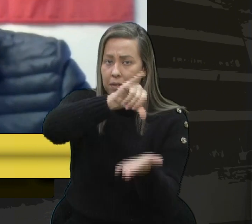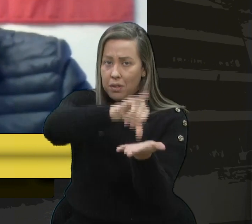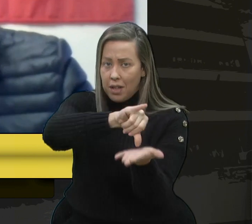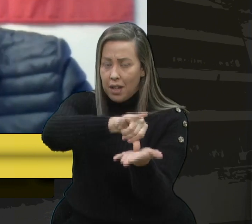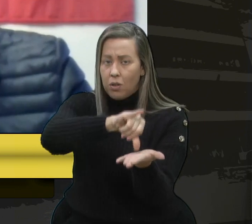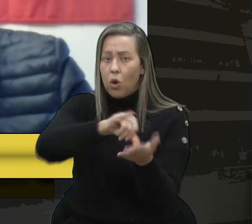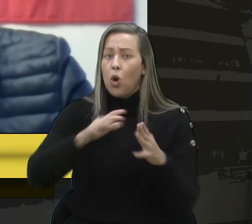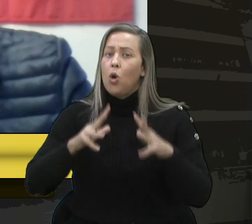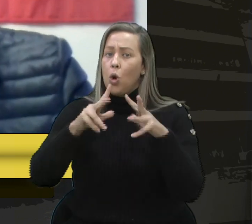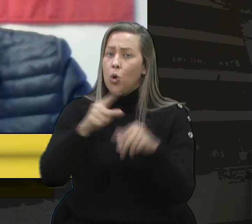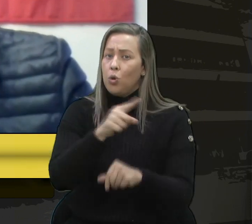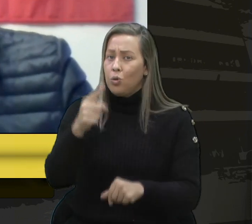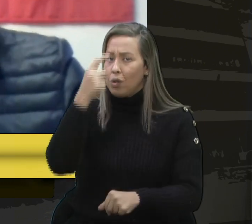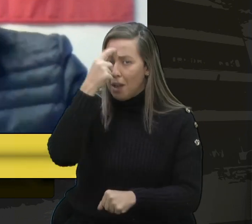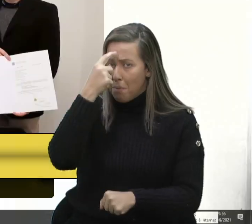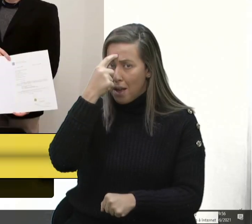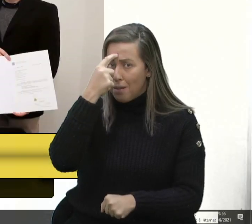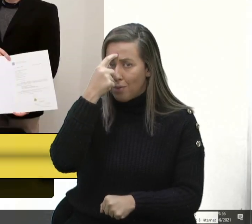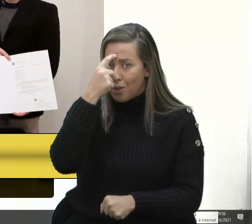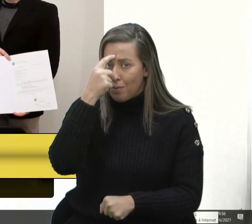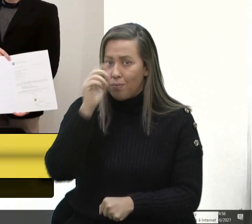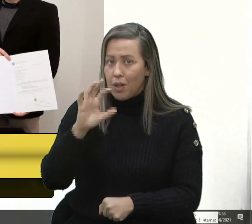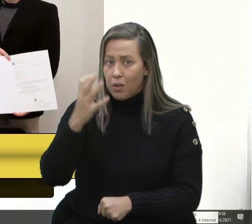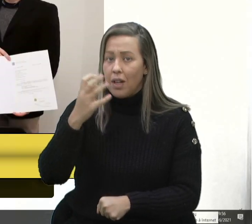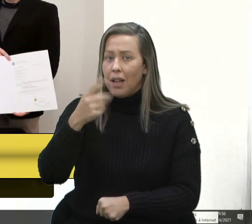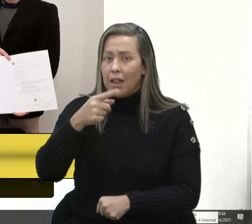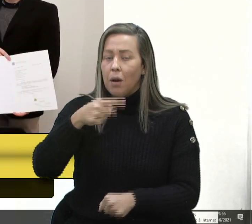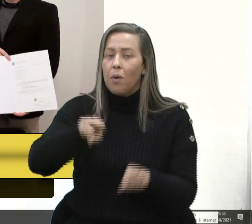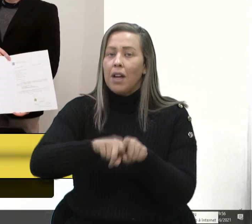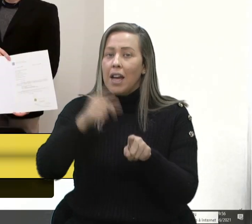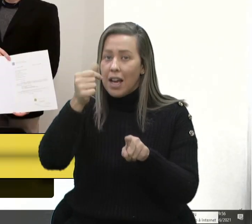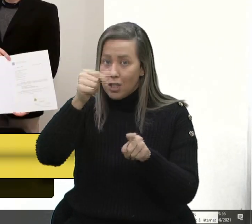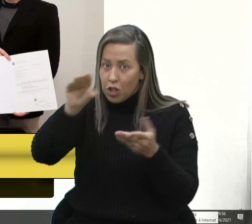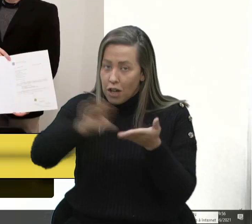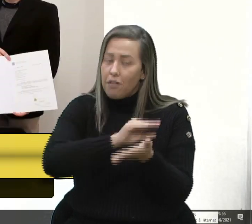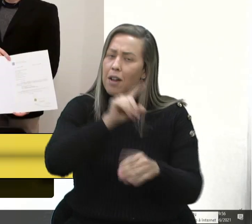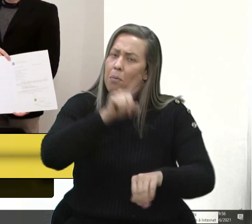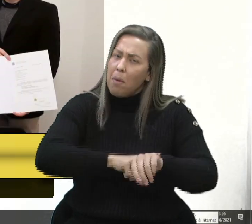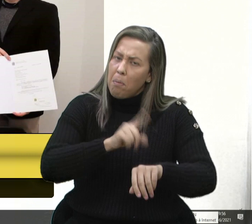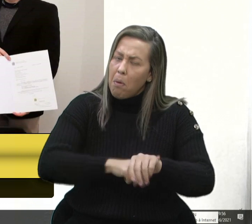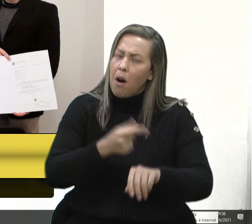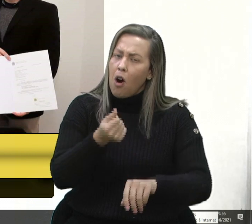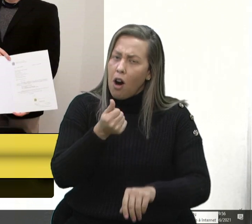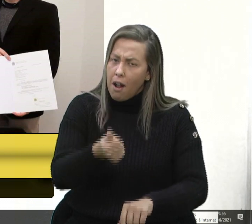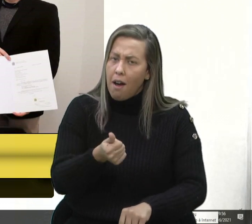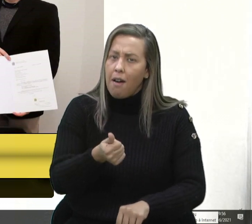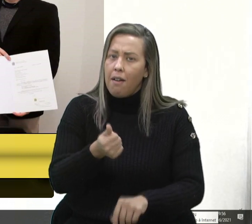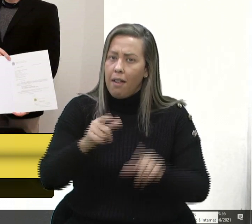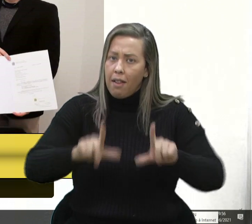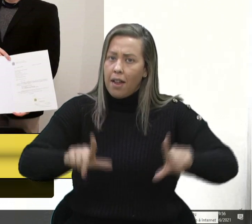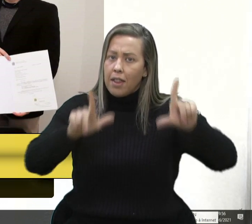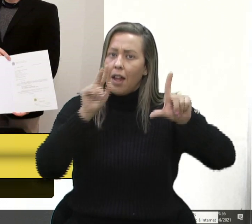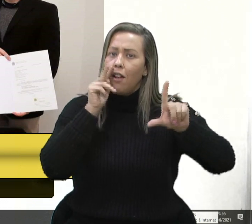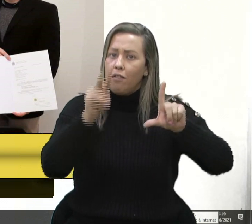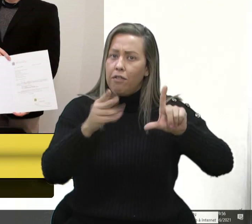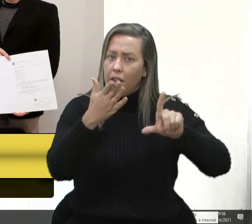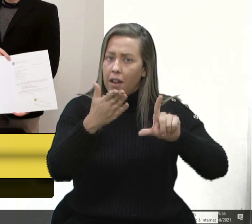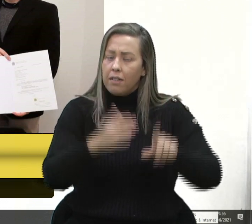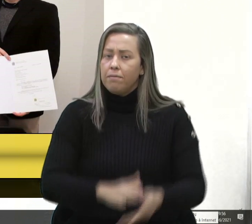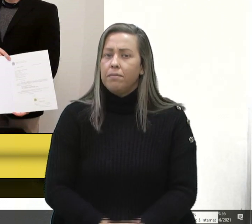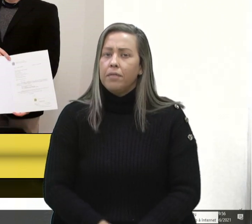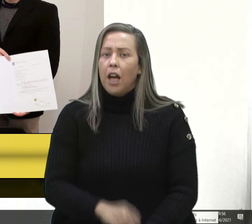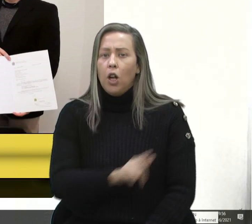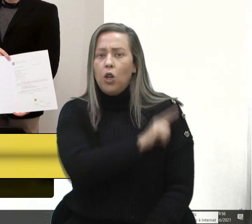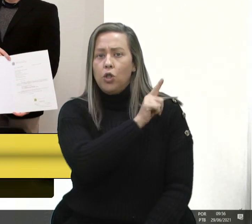que todos nós sabemos. Então, essa grana também vem em uma boa hora. Está na tela aí, para o pessoal ver onde há visita, o